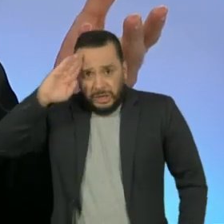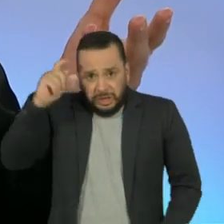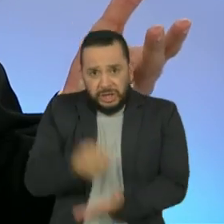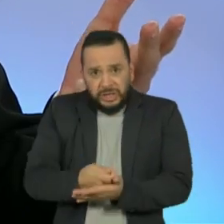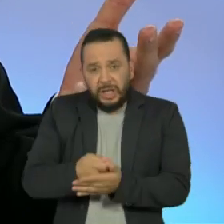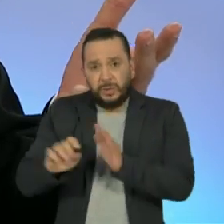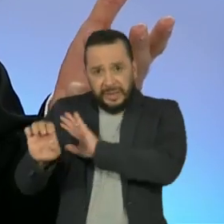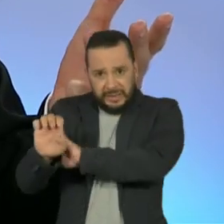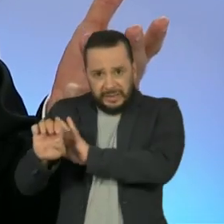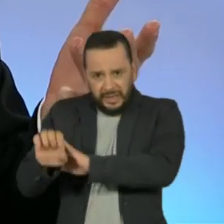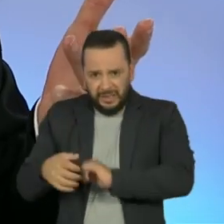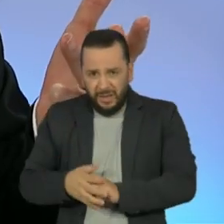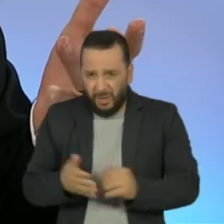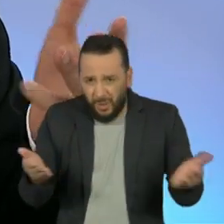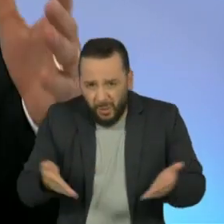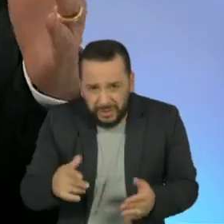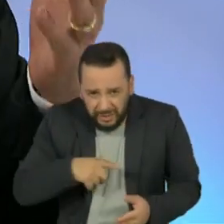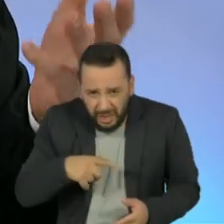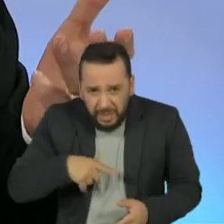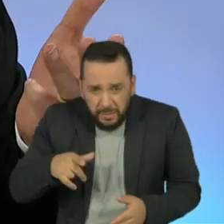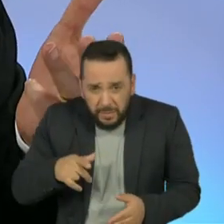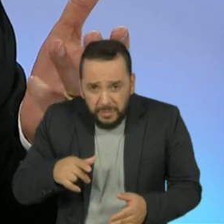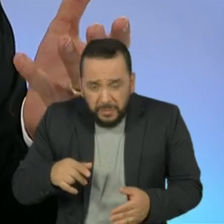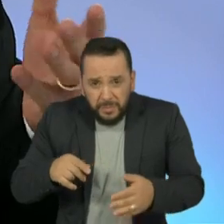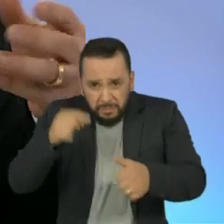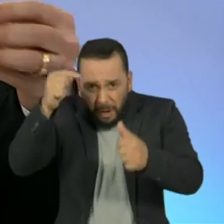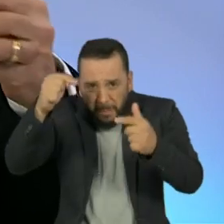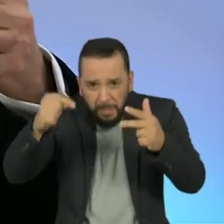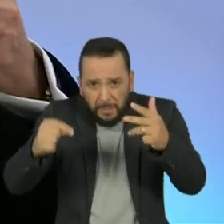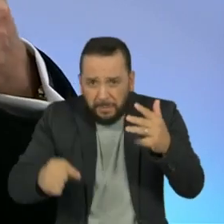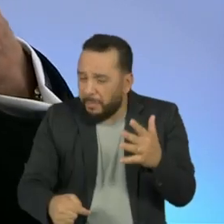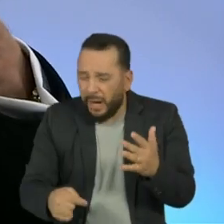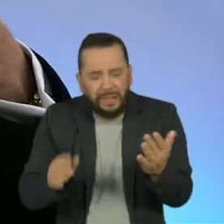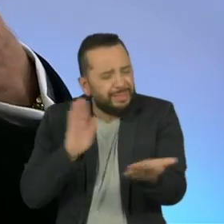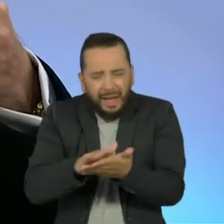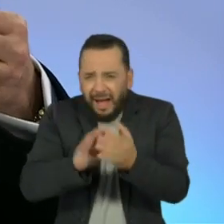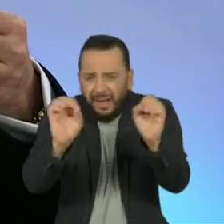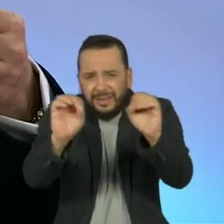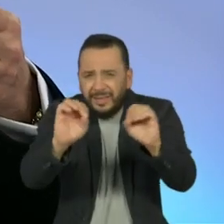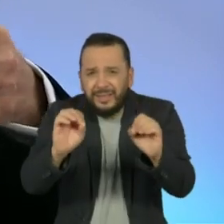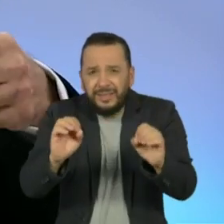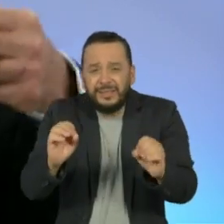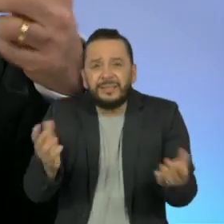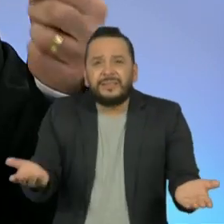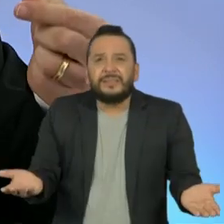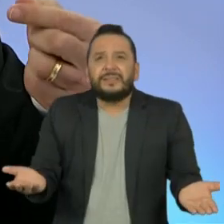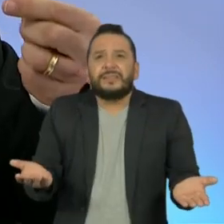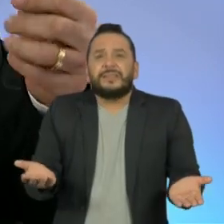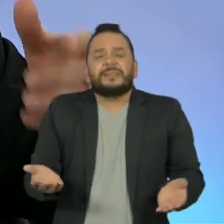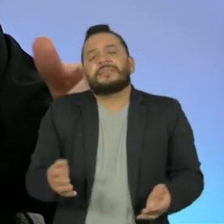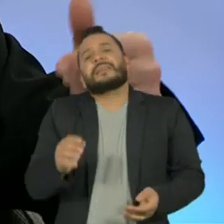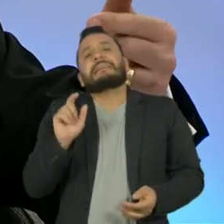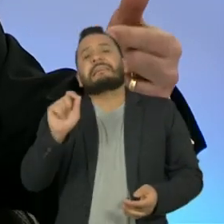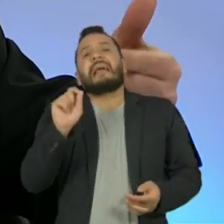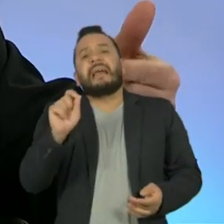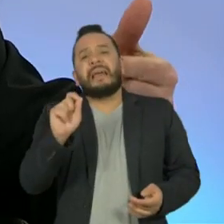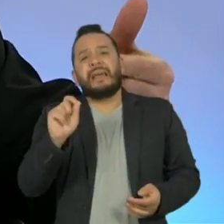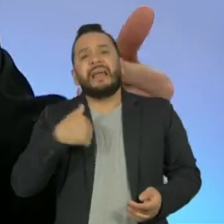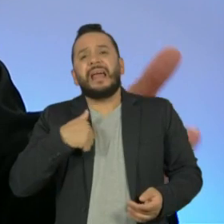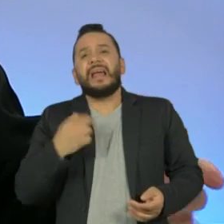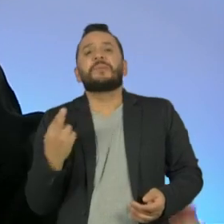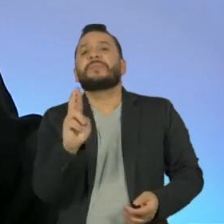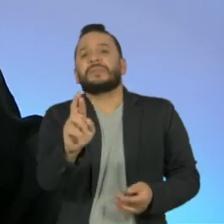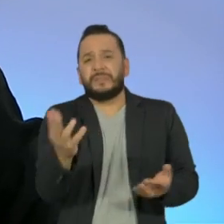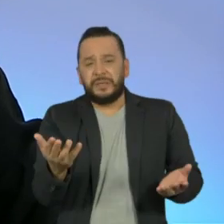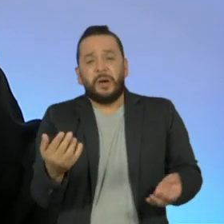desses problemas no horizonte? Portanto, em nome de que, de quem, para que